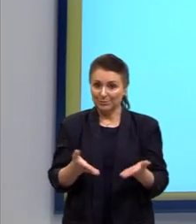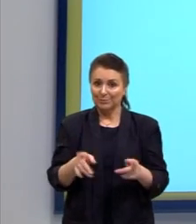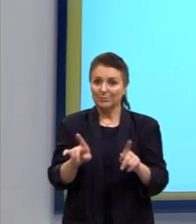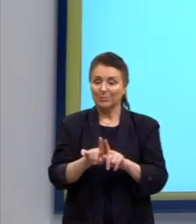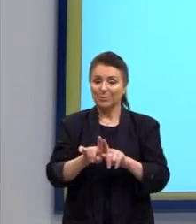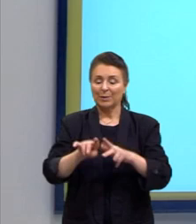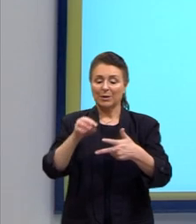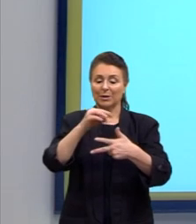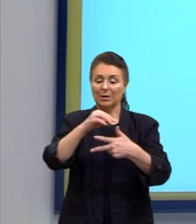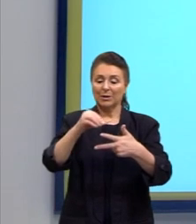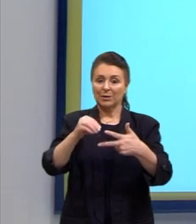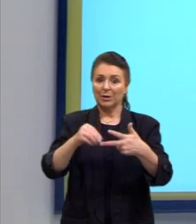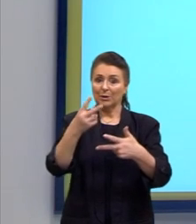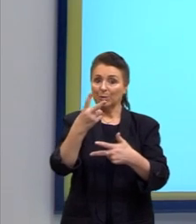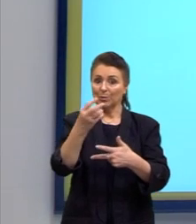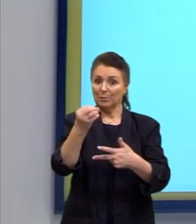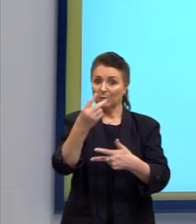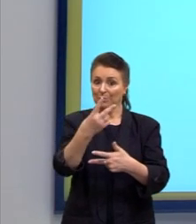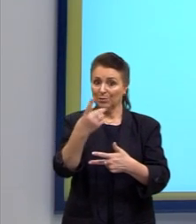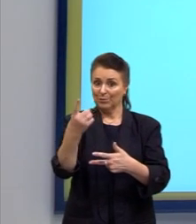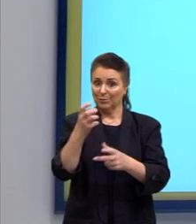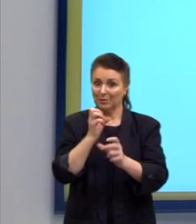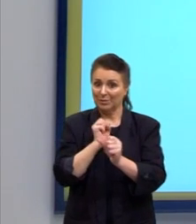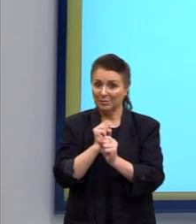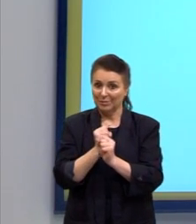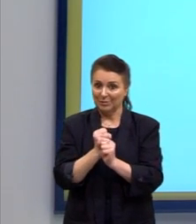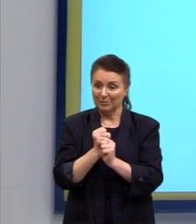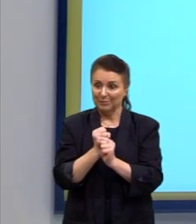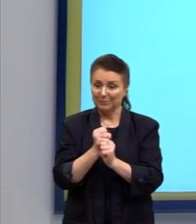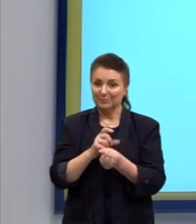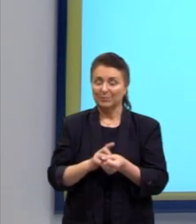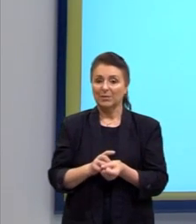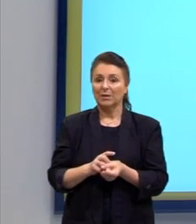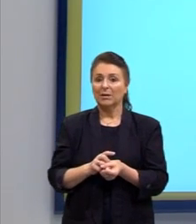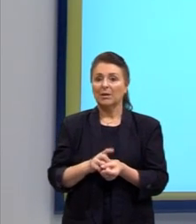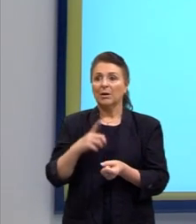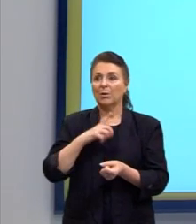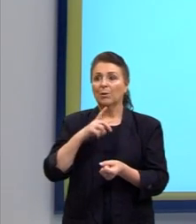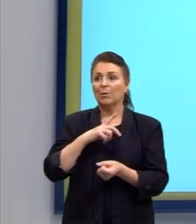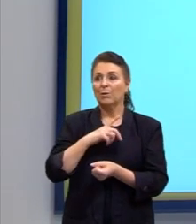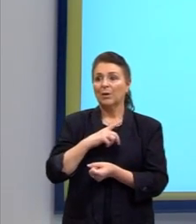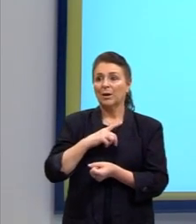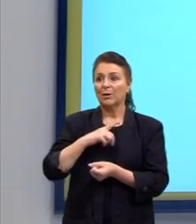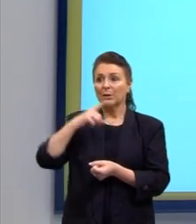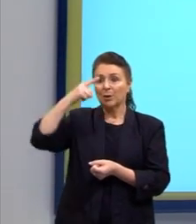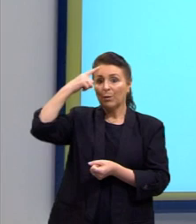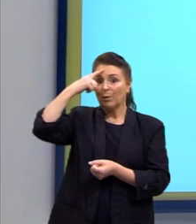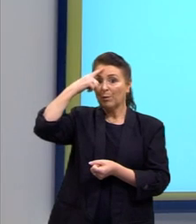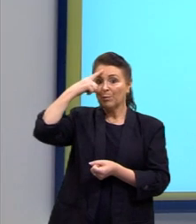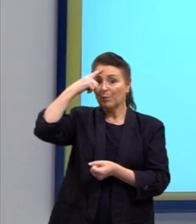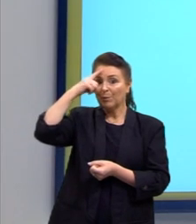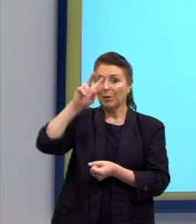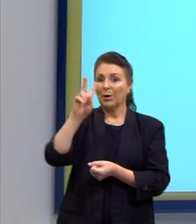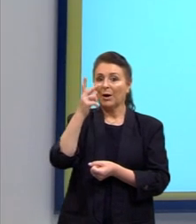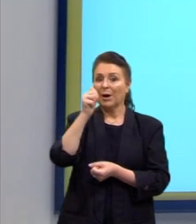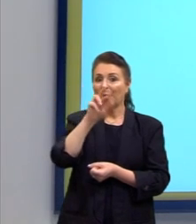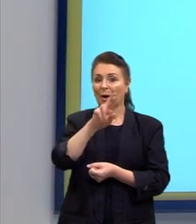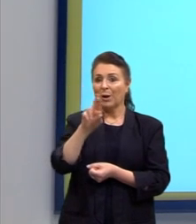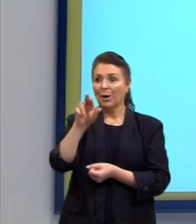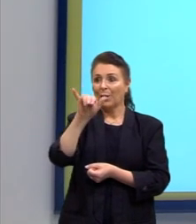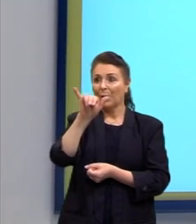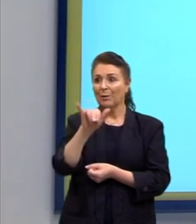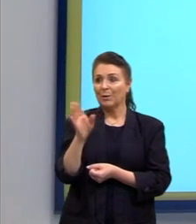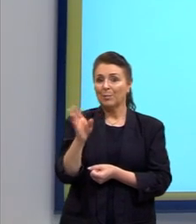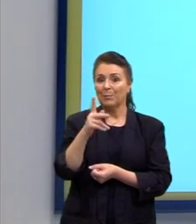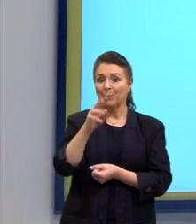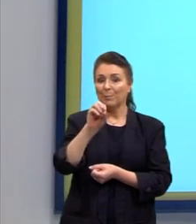é do ENEM 2021. E aí, né, os fãs de Harry Potter vão gostar da questão. Mas também quem gosta de matemática, né?